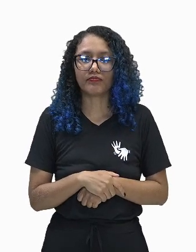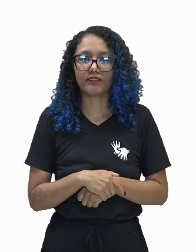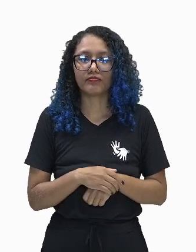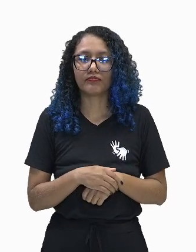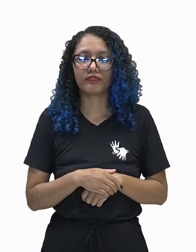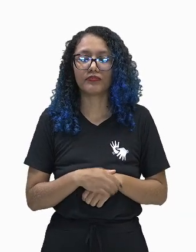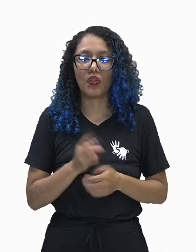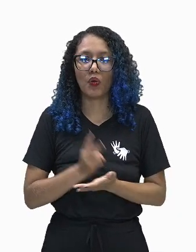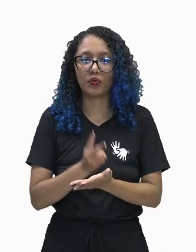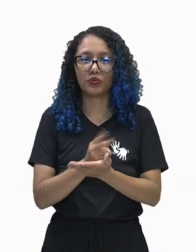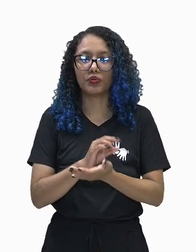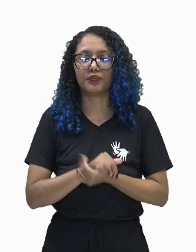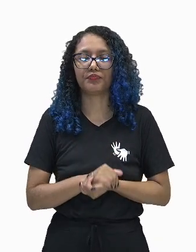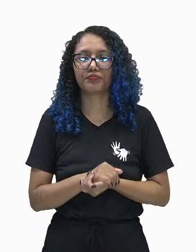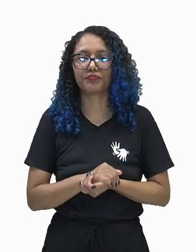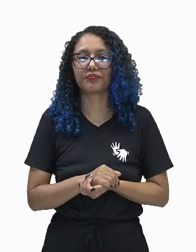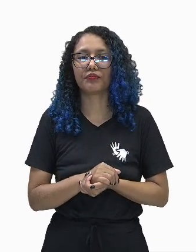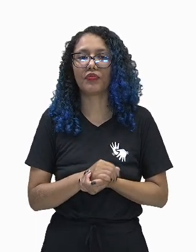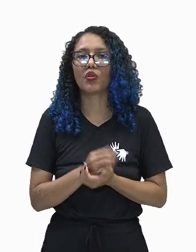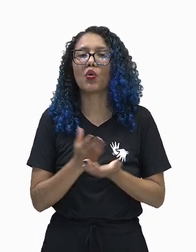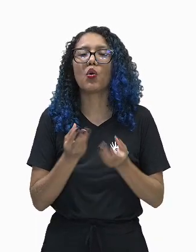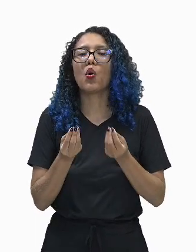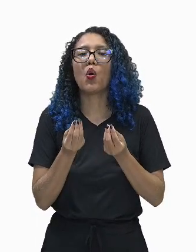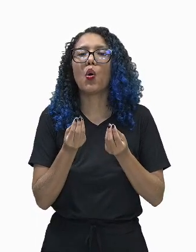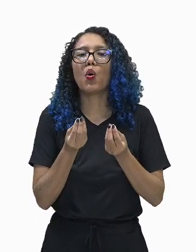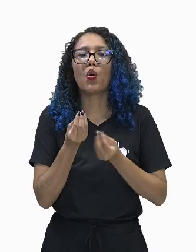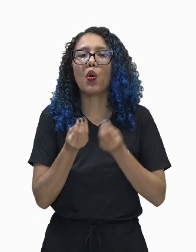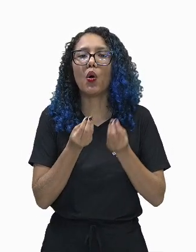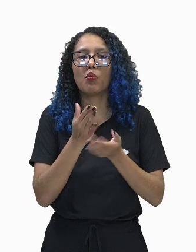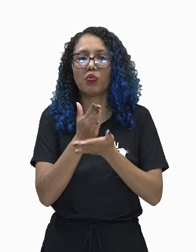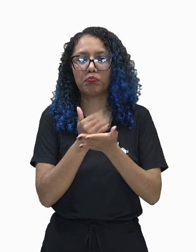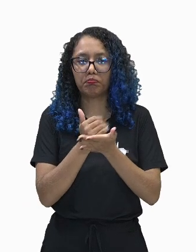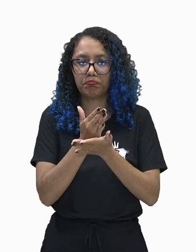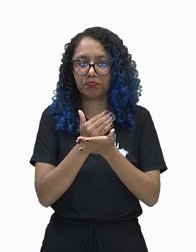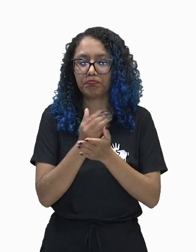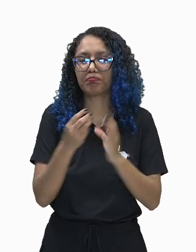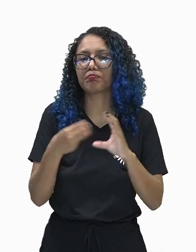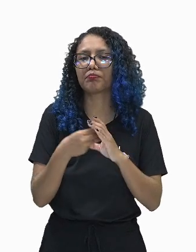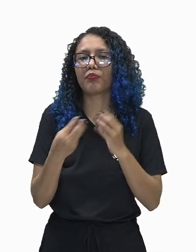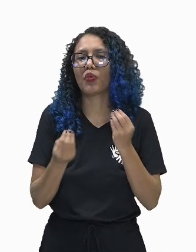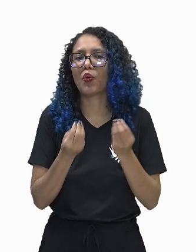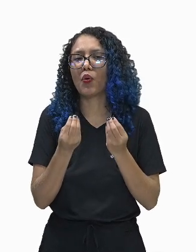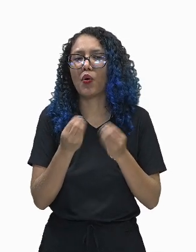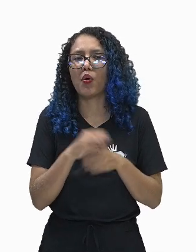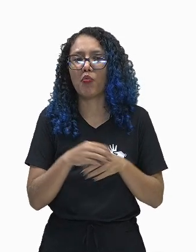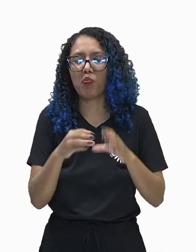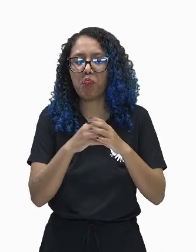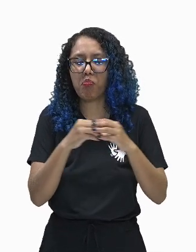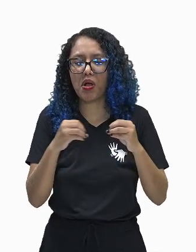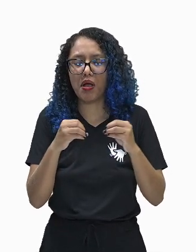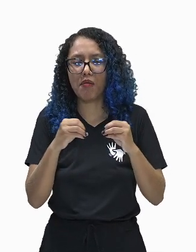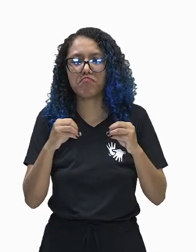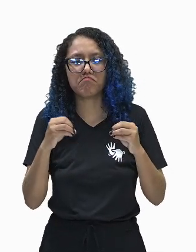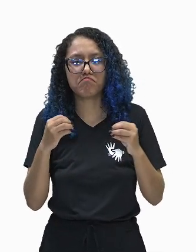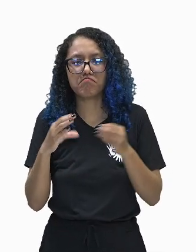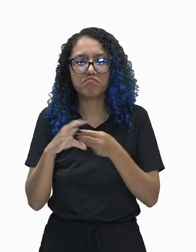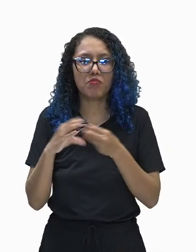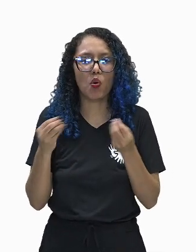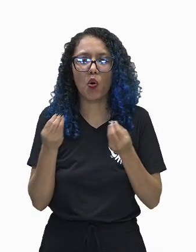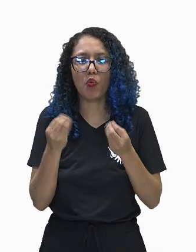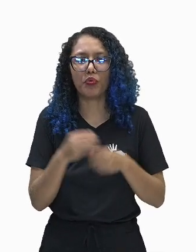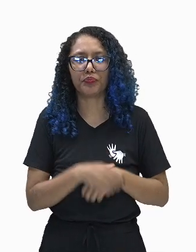a divisão celular como uma diferença entre o ser procarionte e uma célula